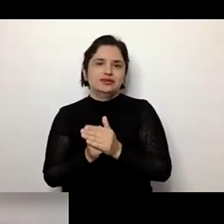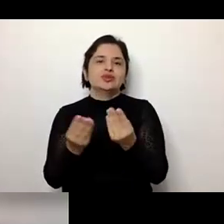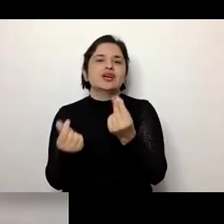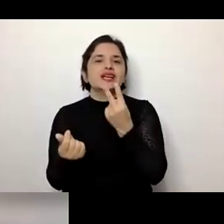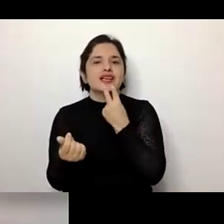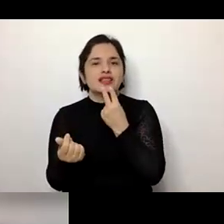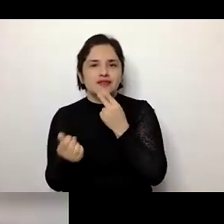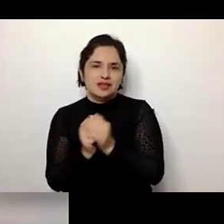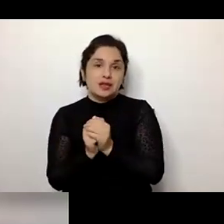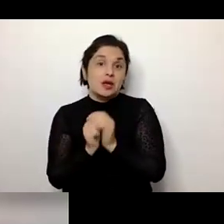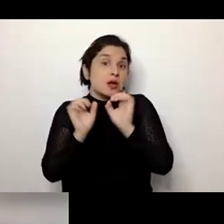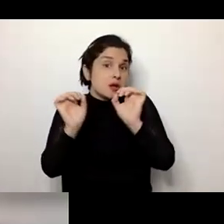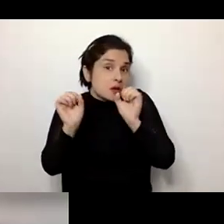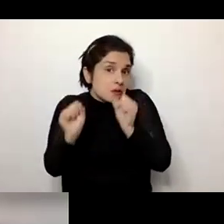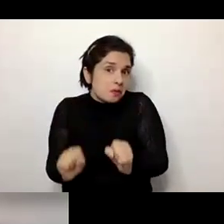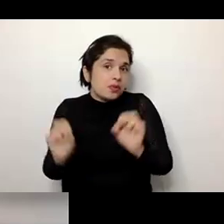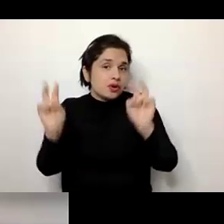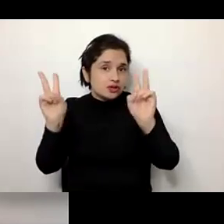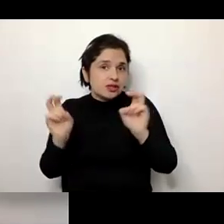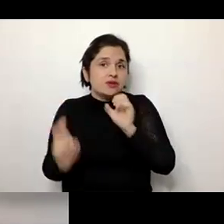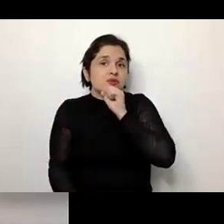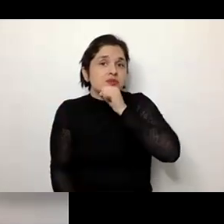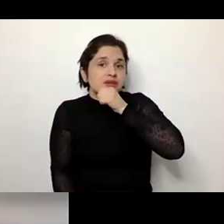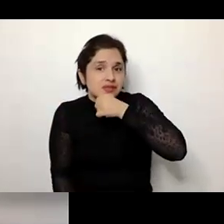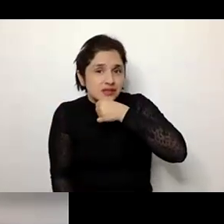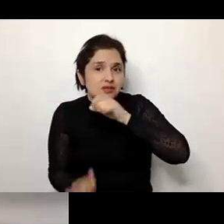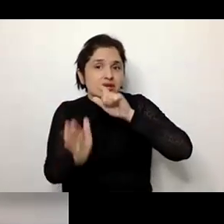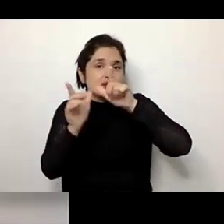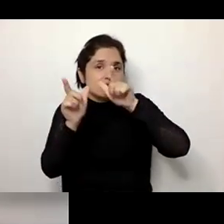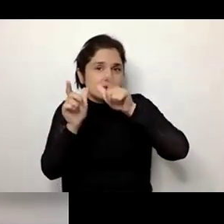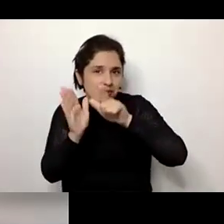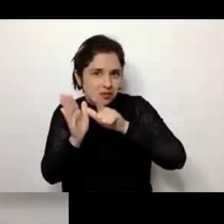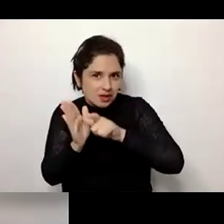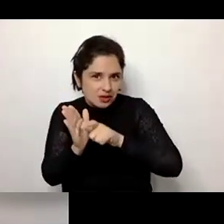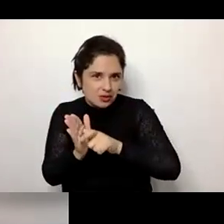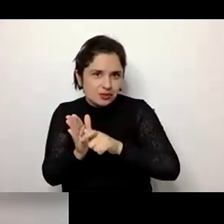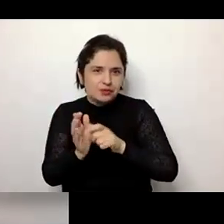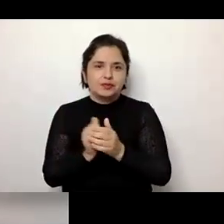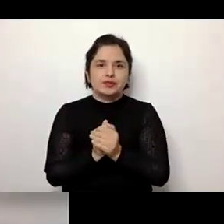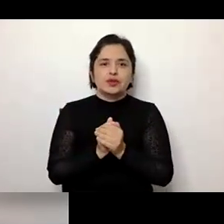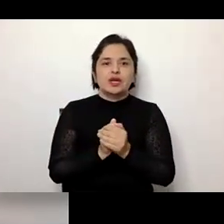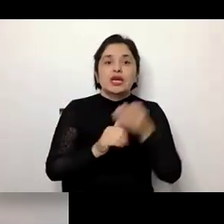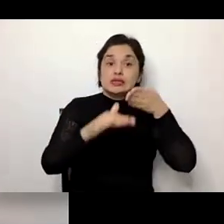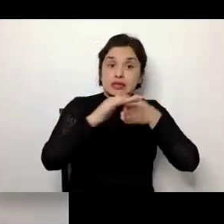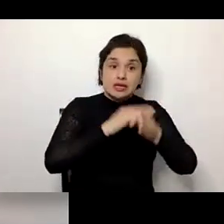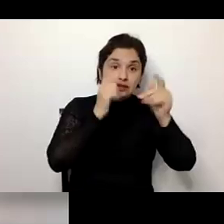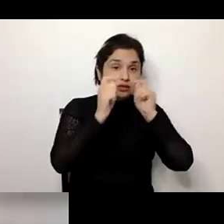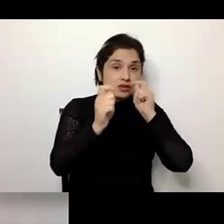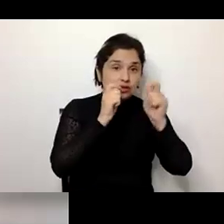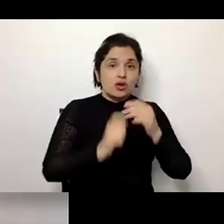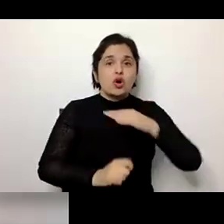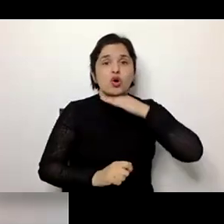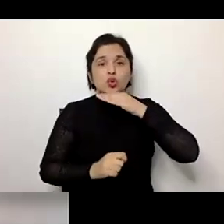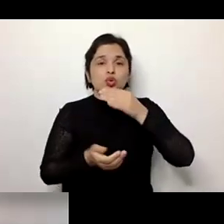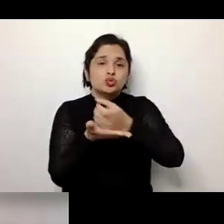possivelmente, um envelhecimento também melhor. Então, uma pessoa que tem acesso a tratamentos, acesso à